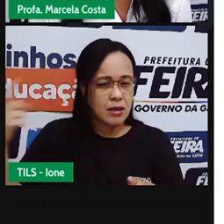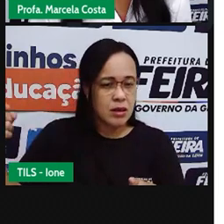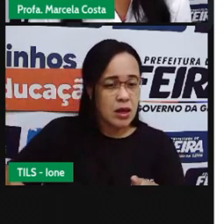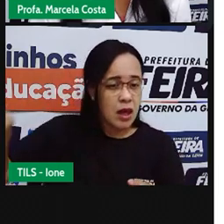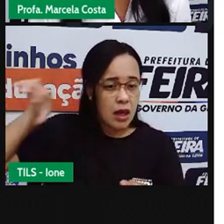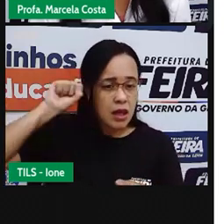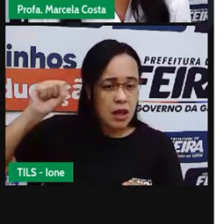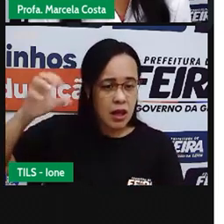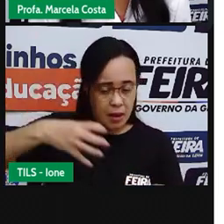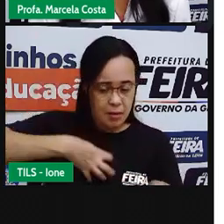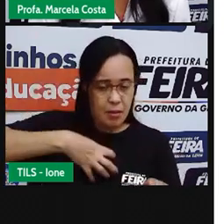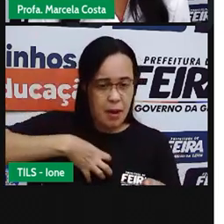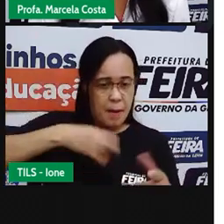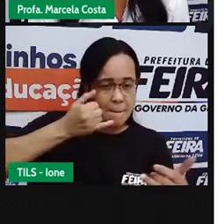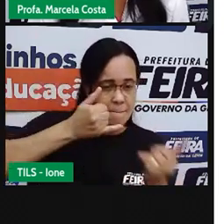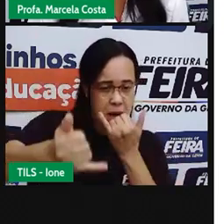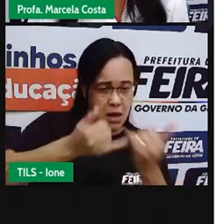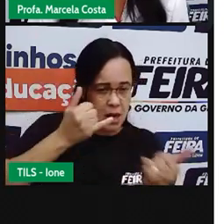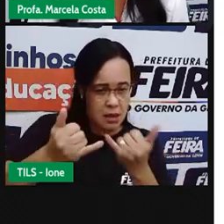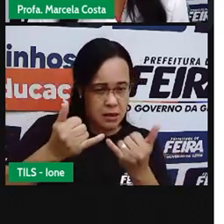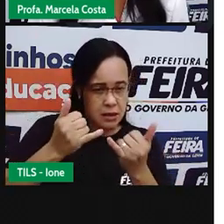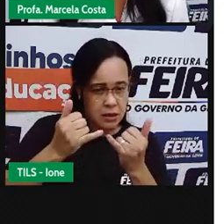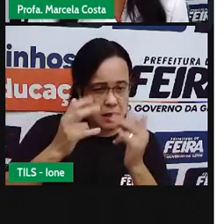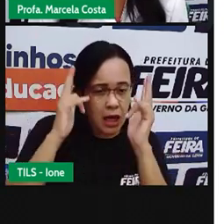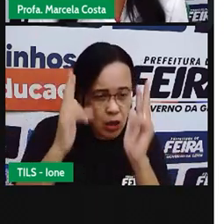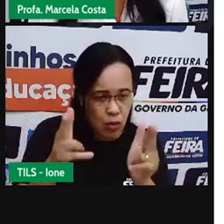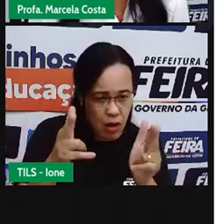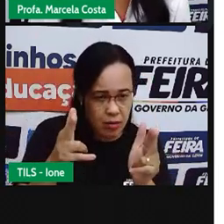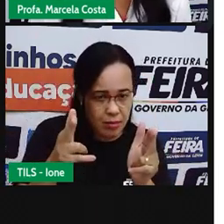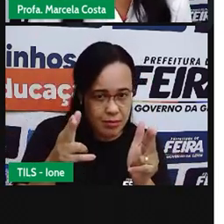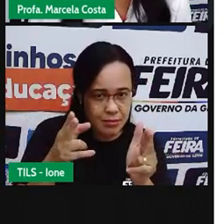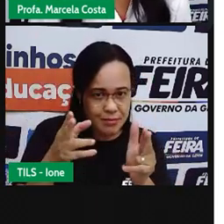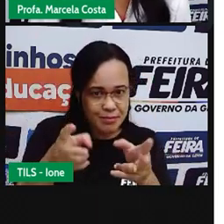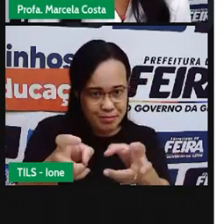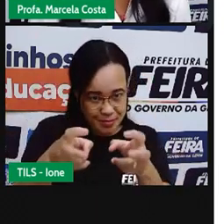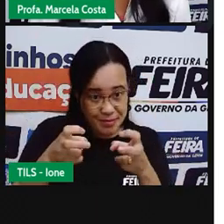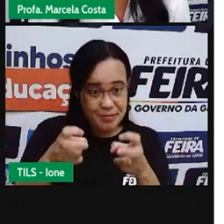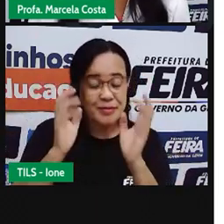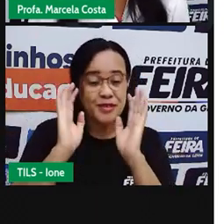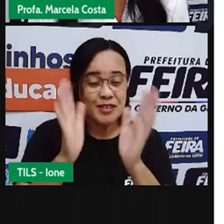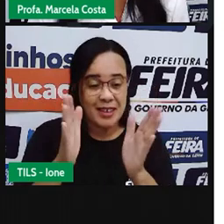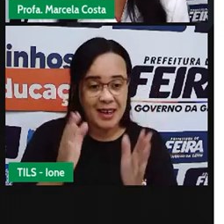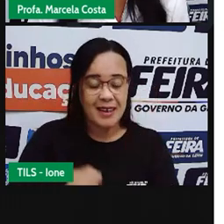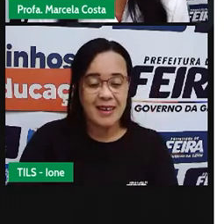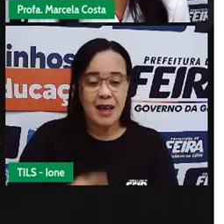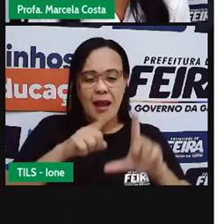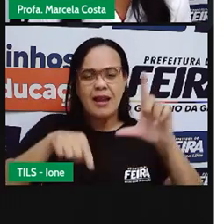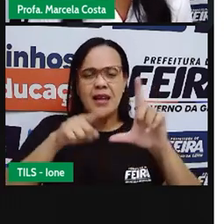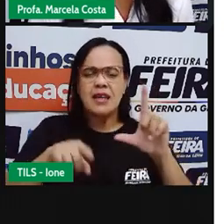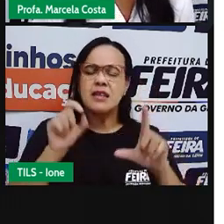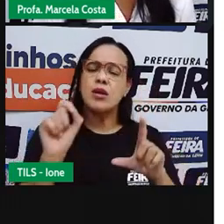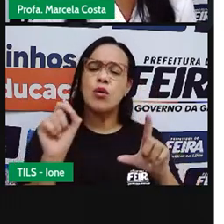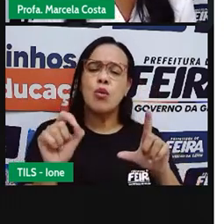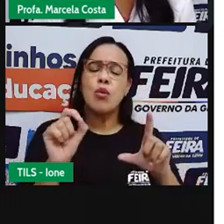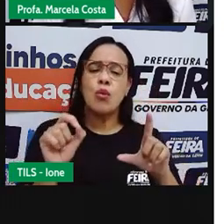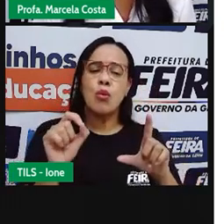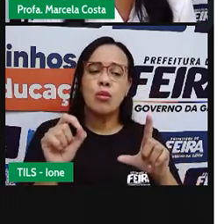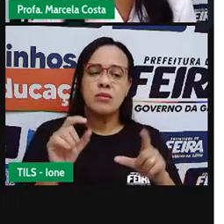Som Tem Um Som Bem Parecido Que letras Foram Essas